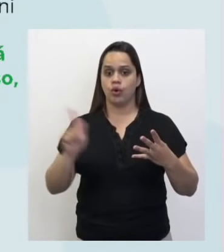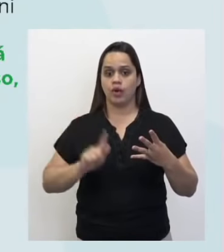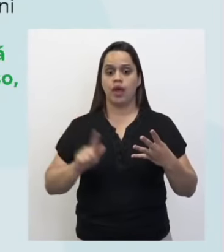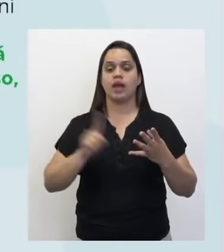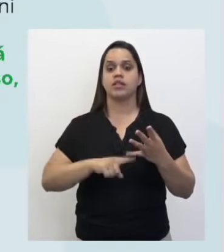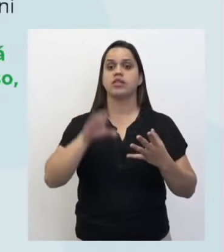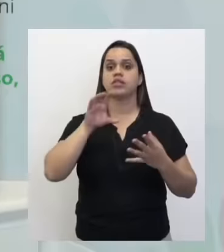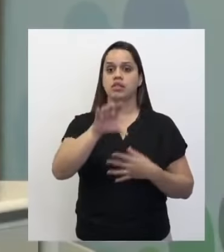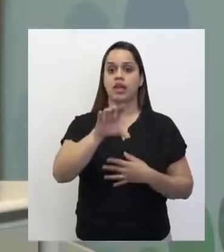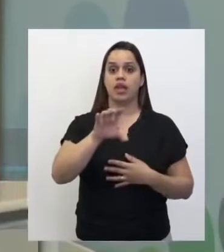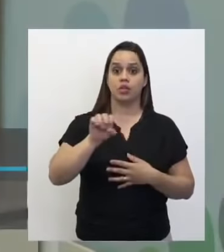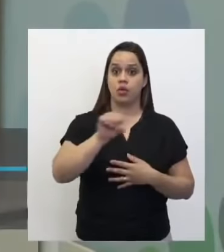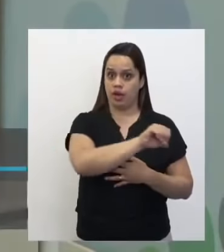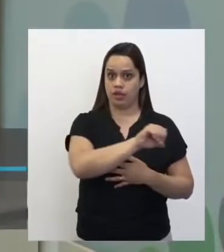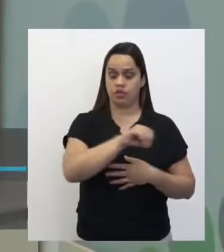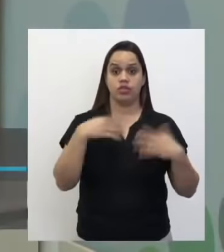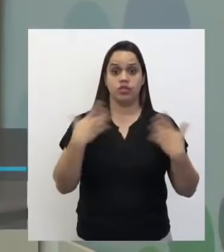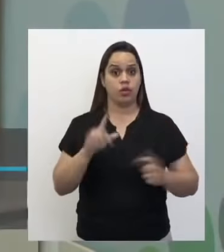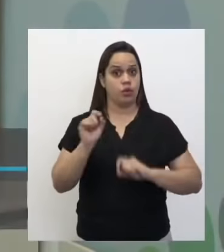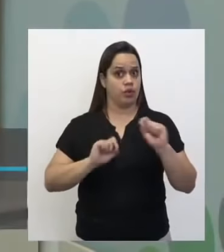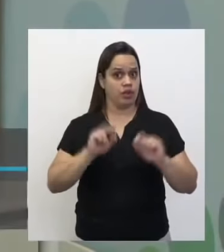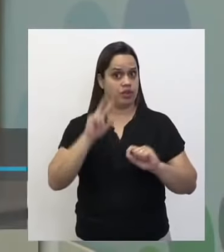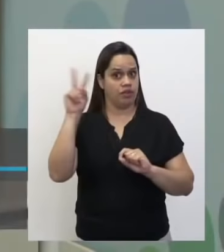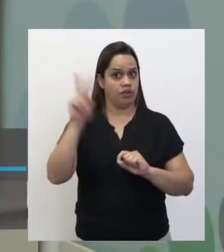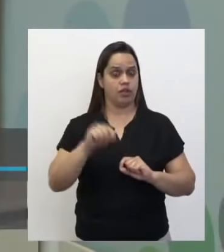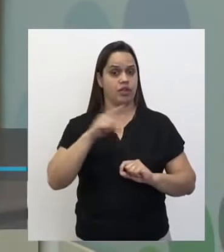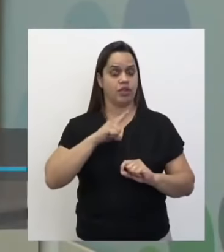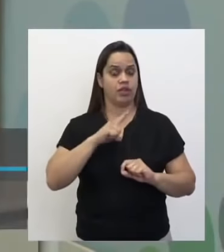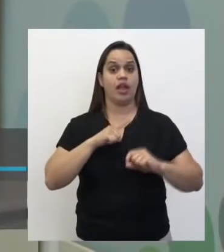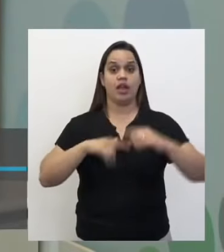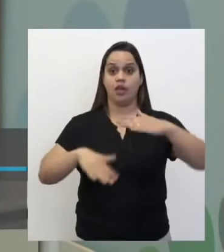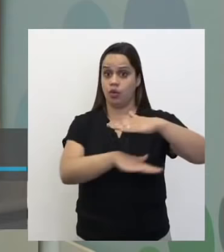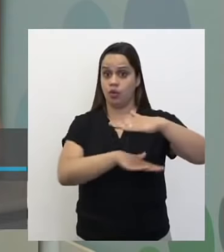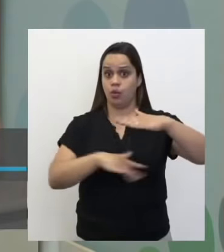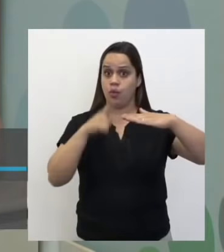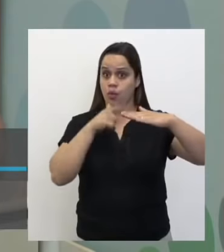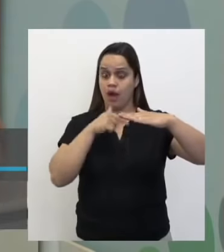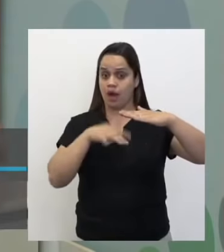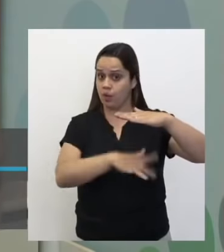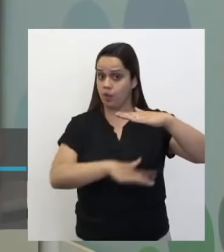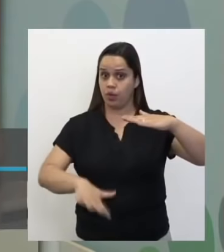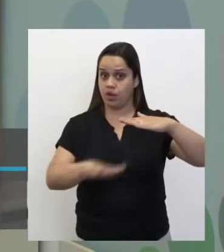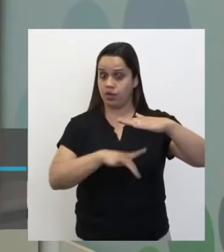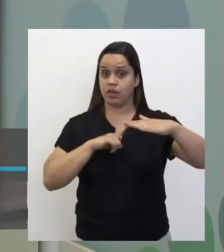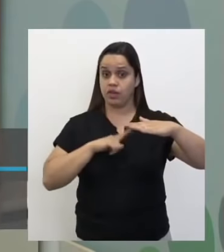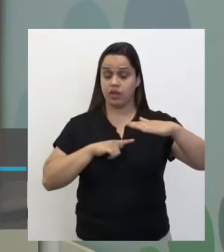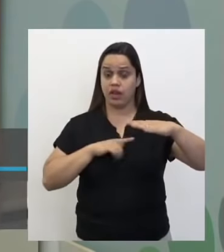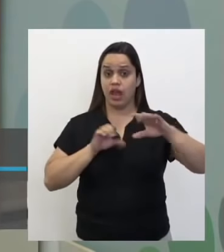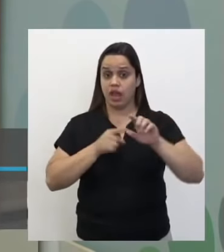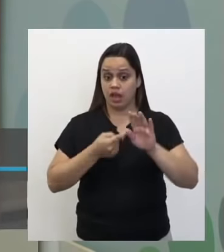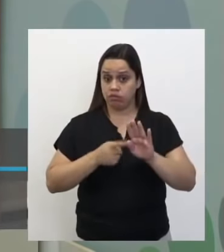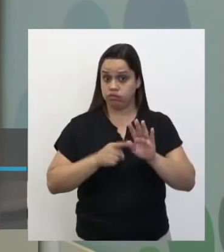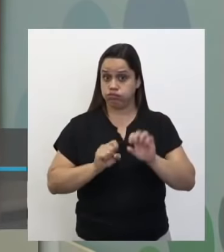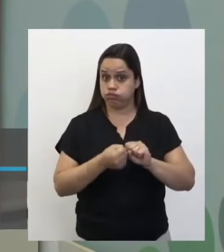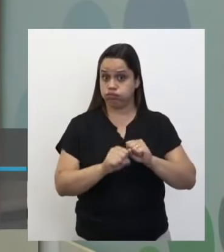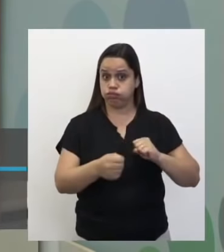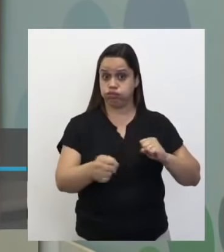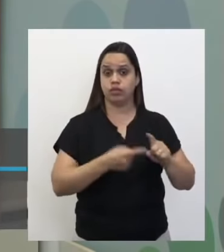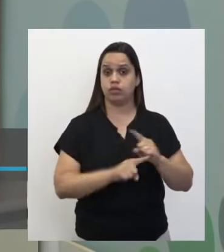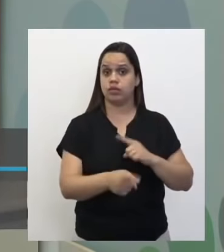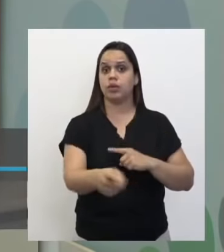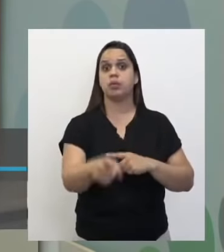região centro-oeste. Então, vejam que o aquífero aí tem uma extensão aí muito grande. Então ele tem que ser bastante